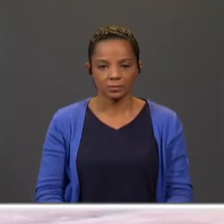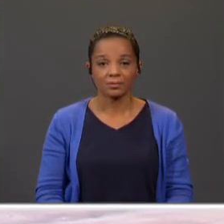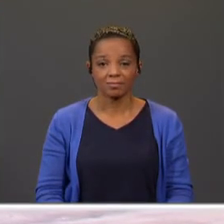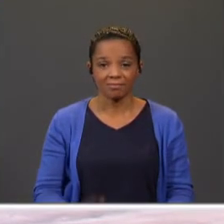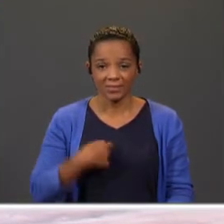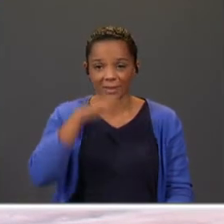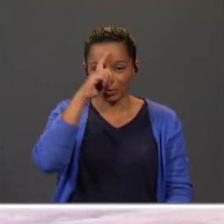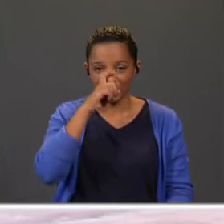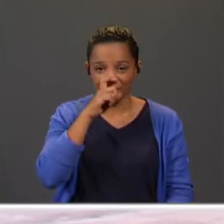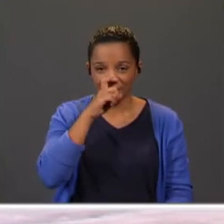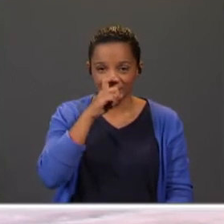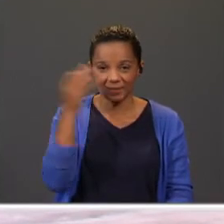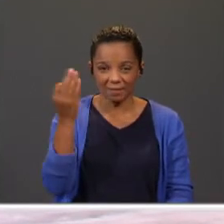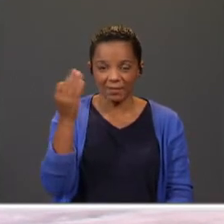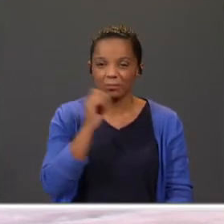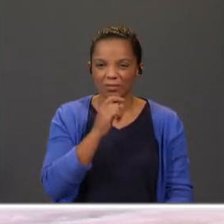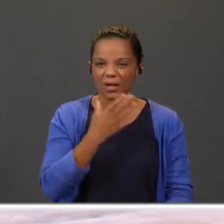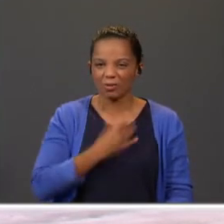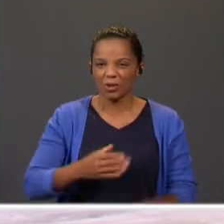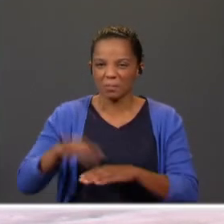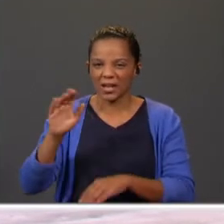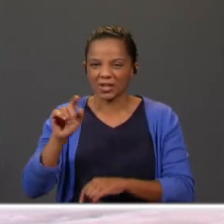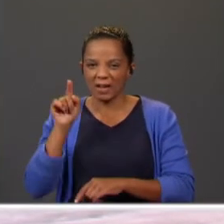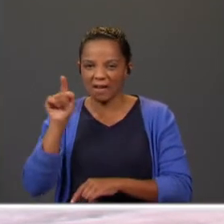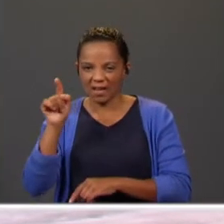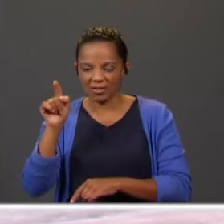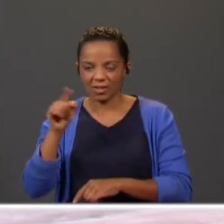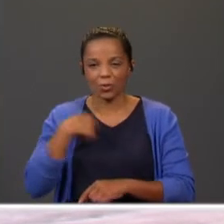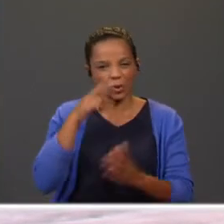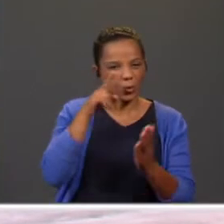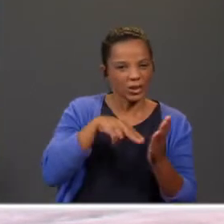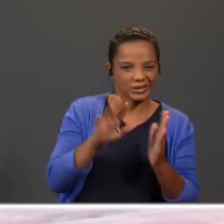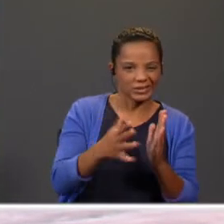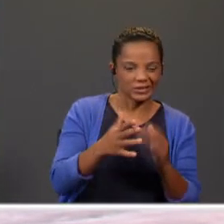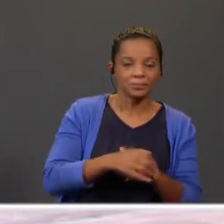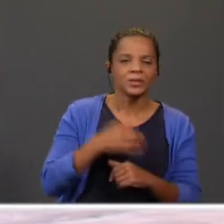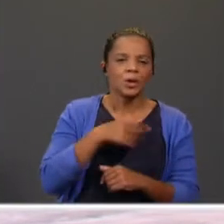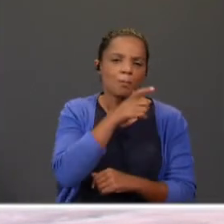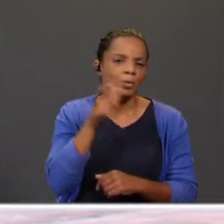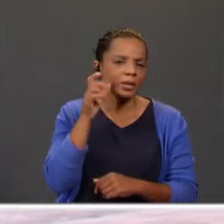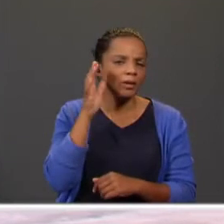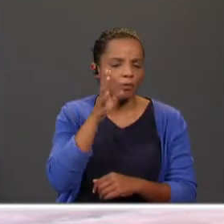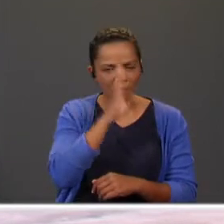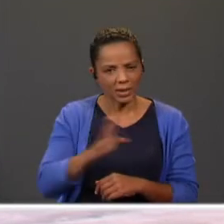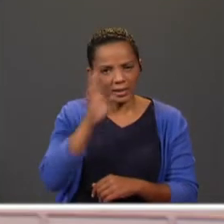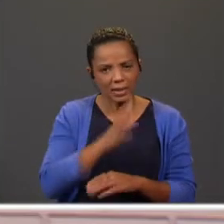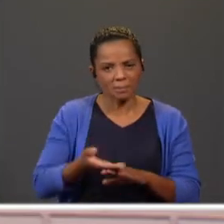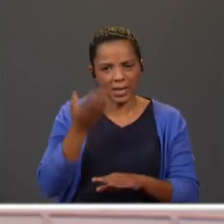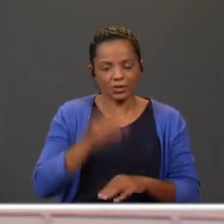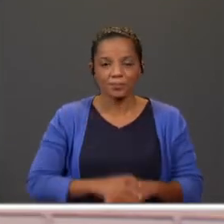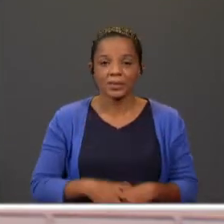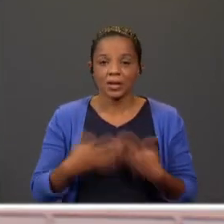Recordámos? Se calhar gostaram mais desta versão do que aquela que a professora leu. Eu prometo que vou treinar mais um pouquinho. Agora vamos